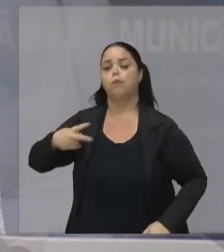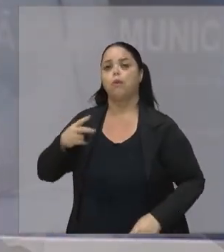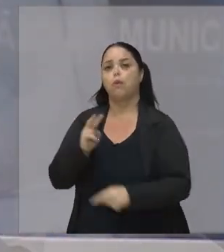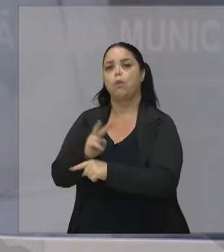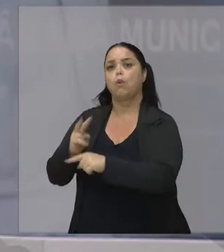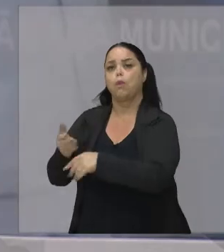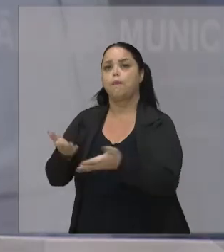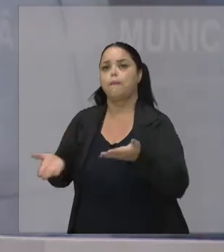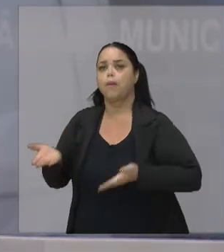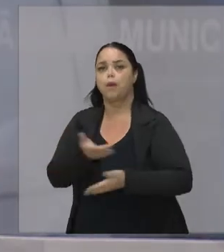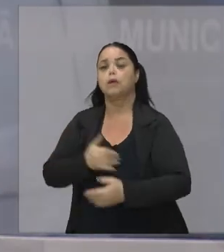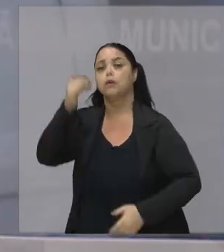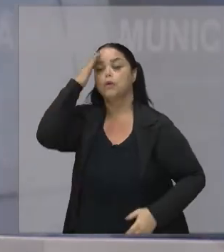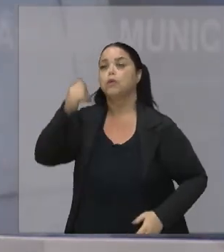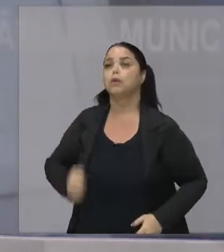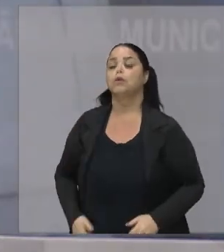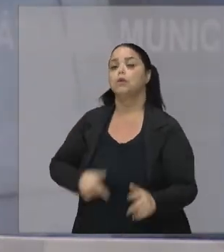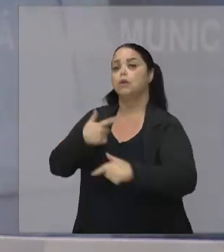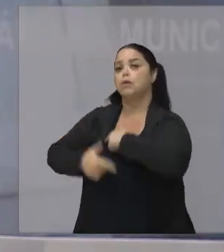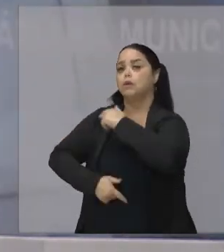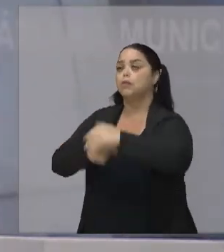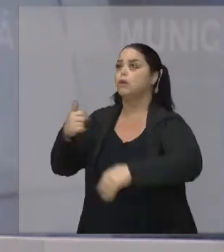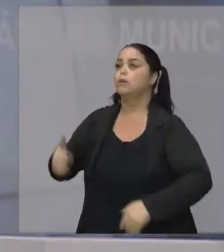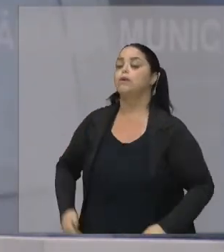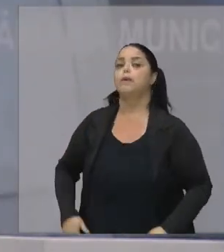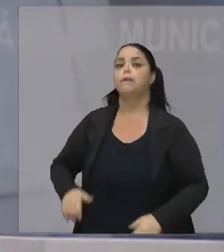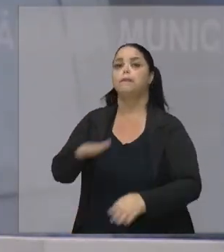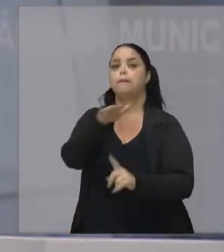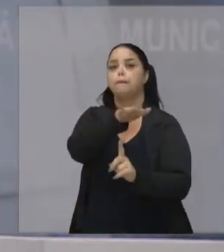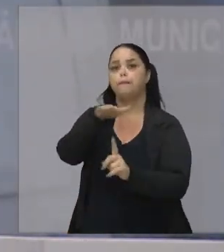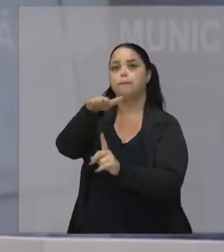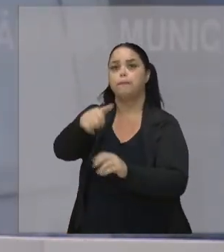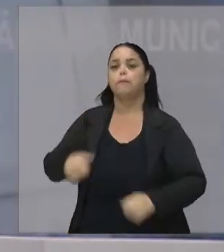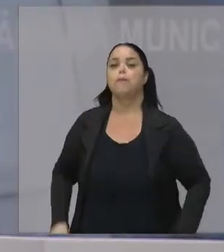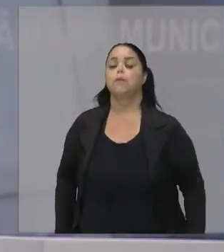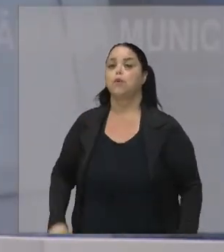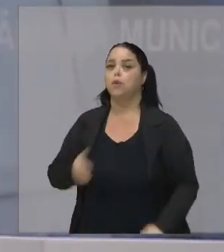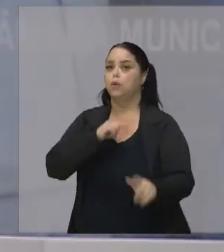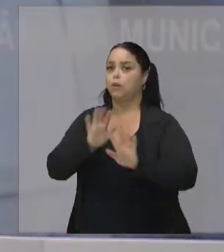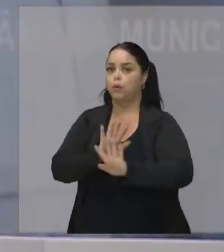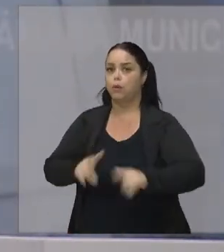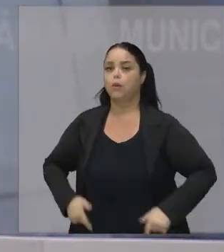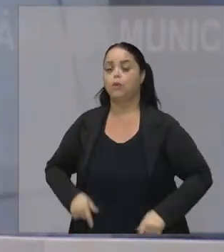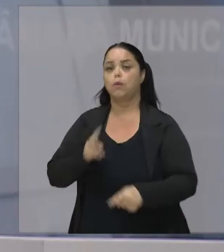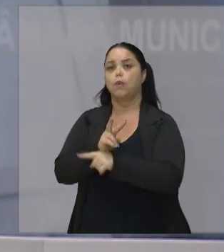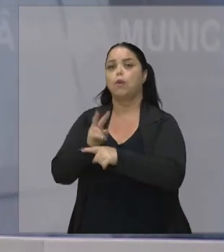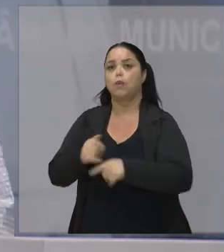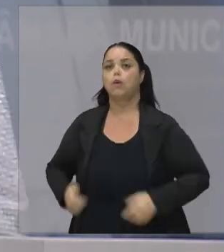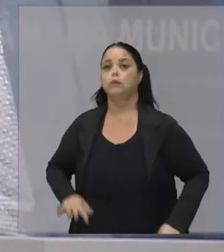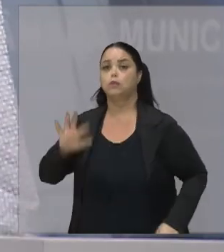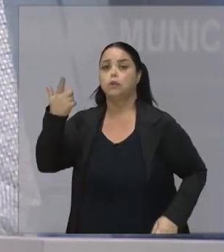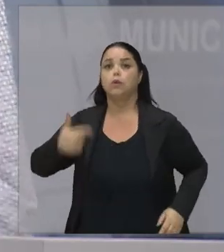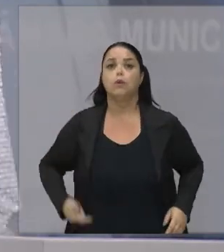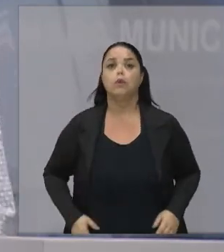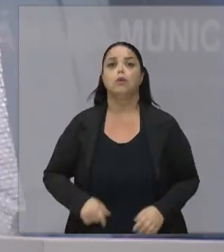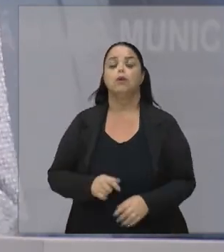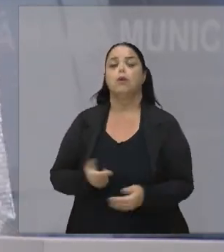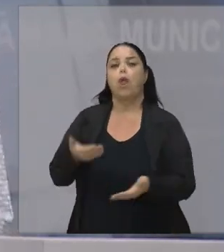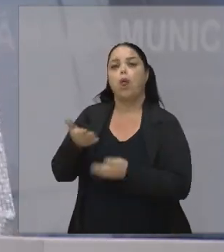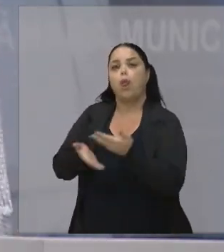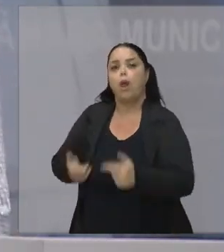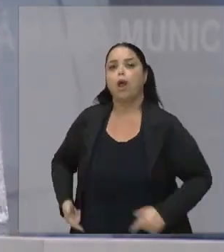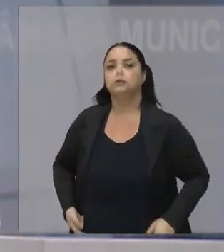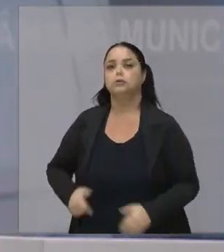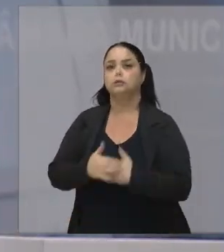Mas sabendo, ó Pai, de que o trabalho das suas mãos em favor da cidade não será vão quando é feito, quando é realizado, com dedicação,